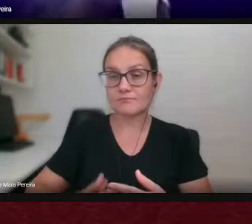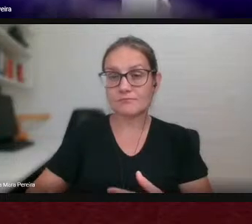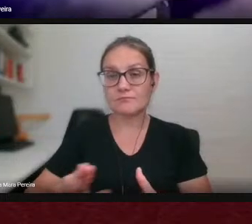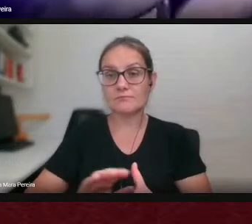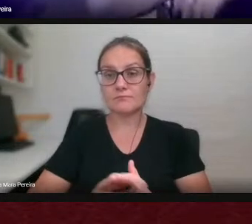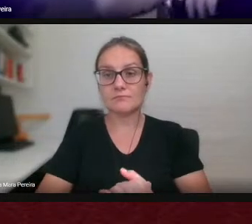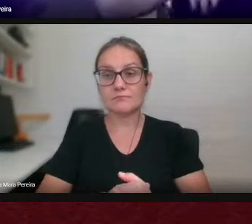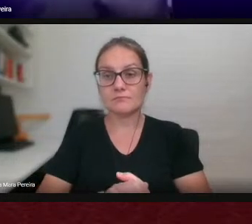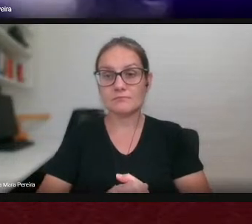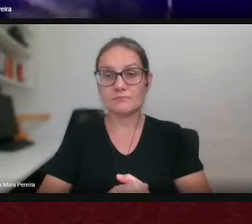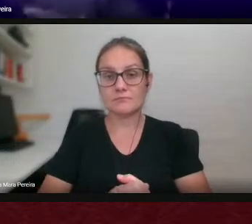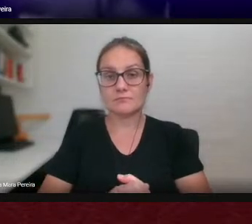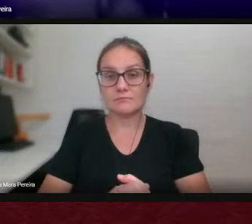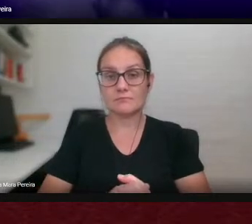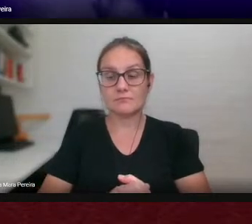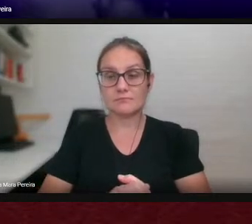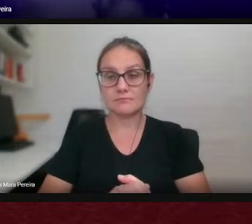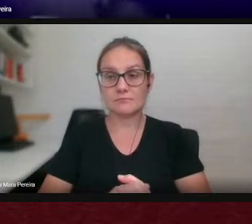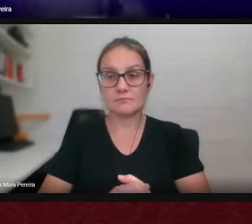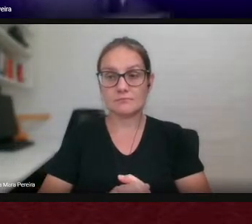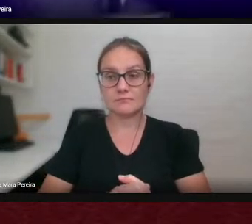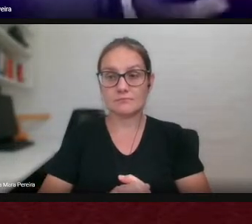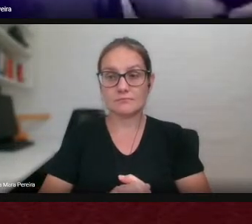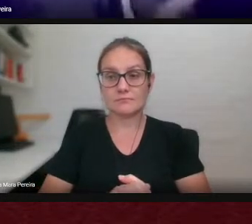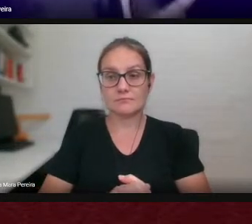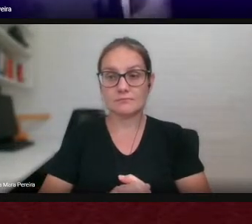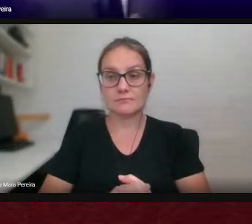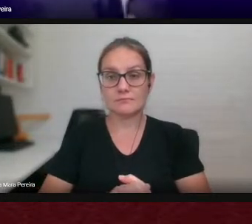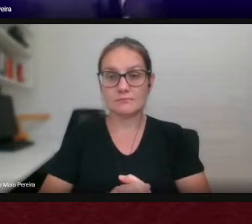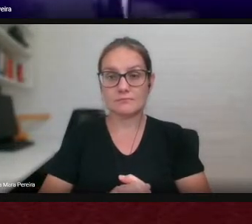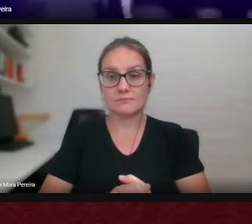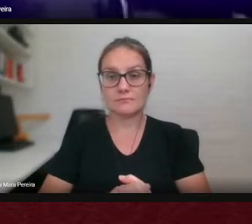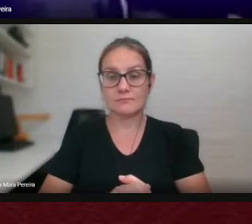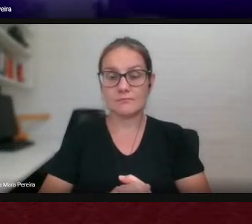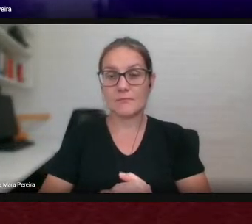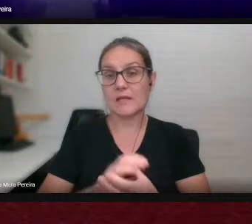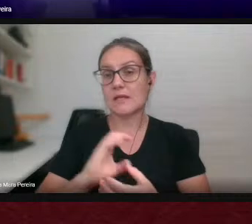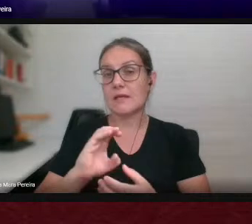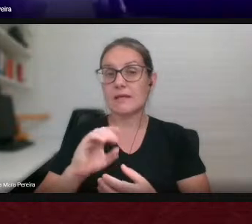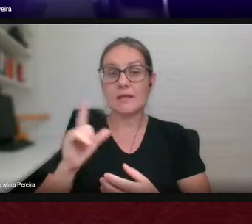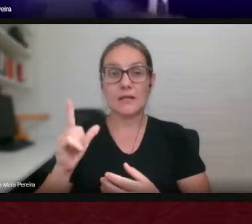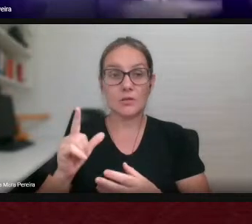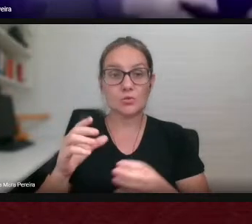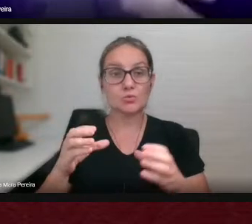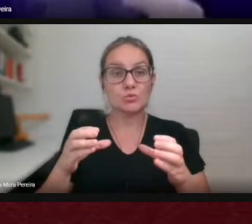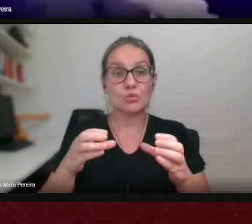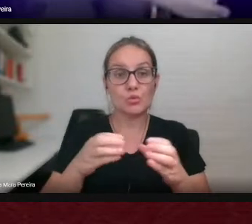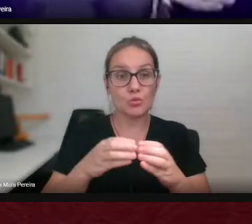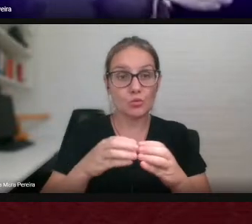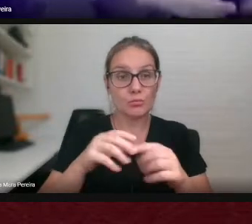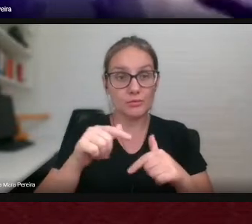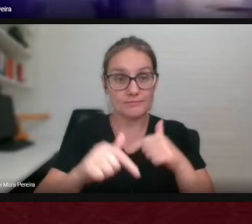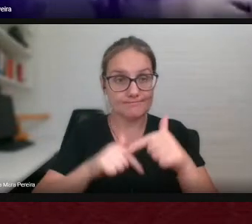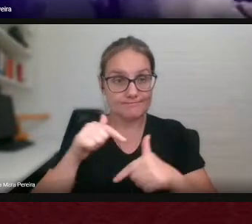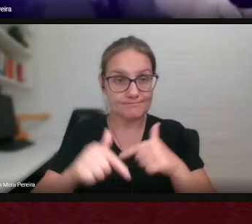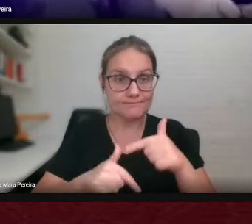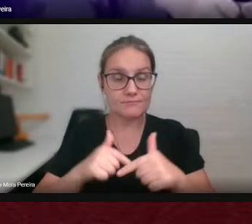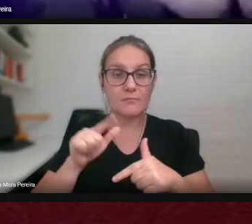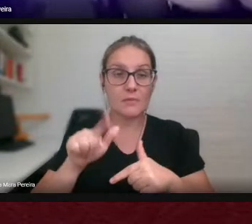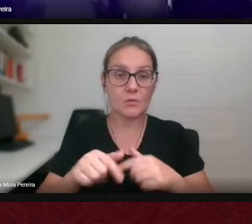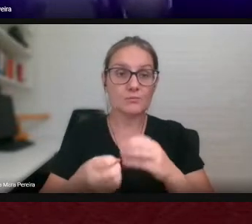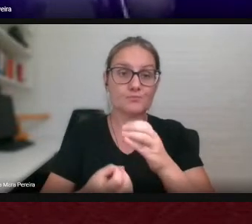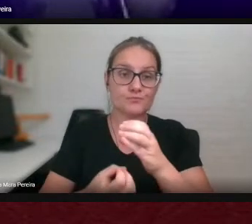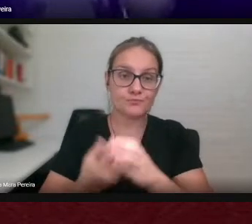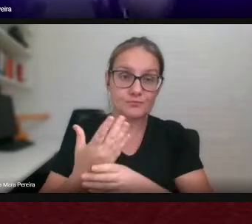possível absolutamente nada é claro que as ações desse grupo eles são eles são fruto